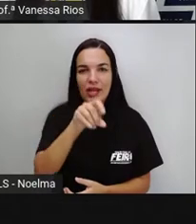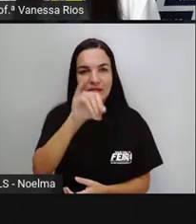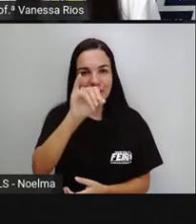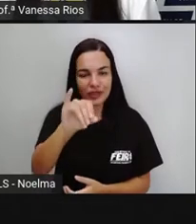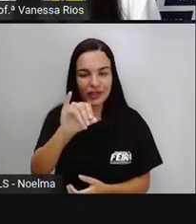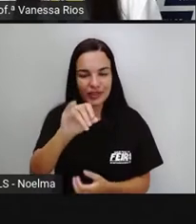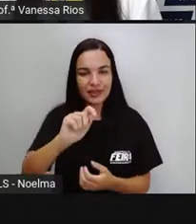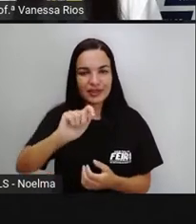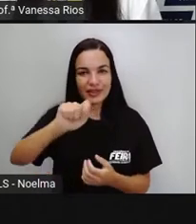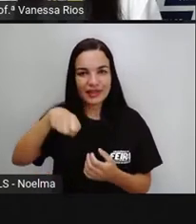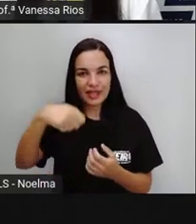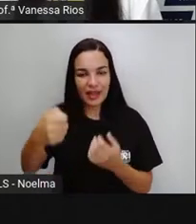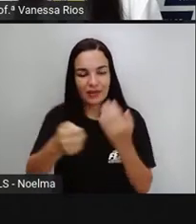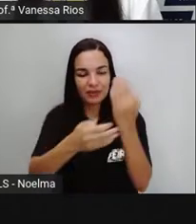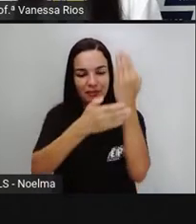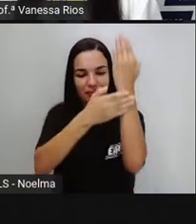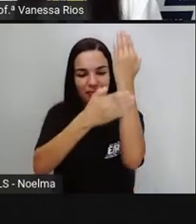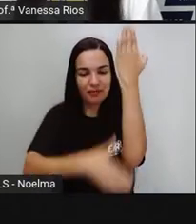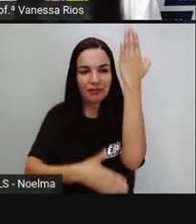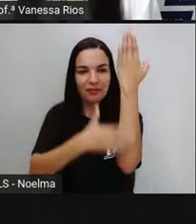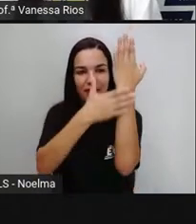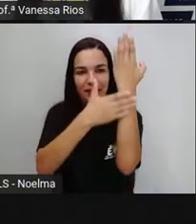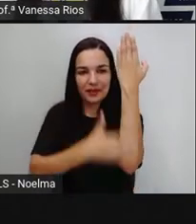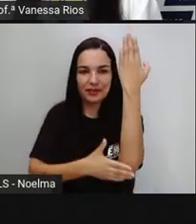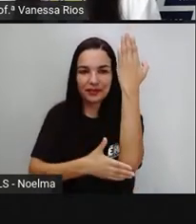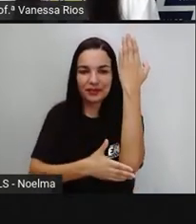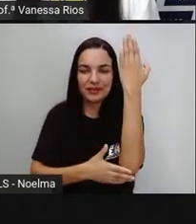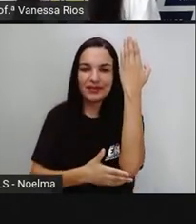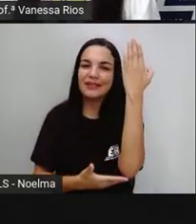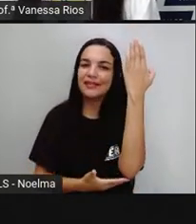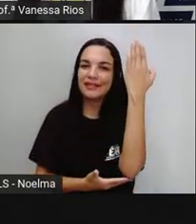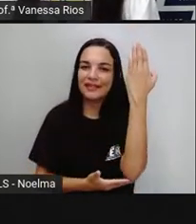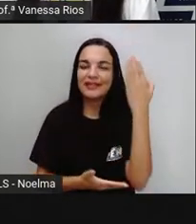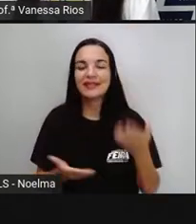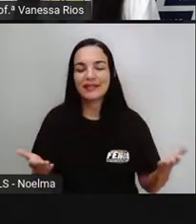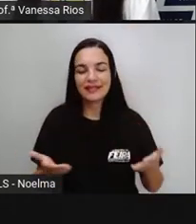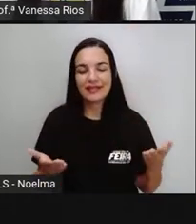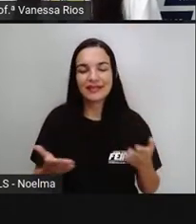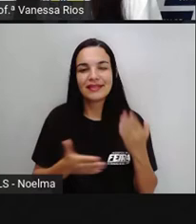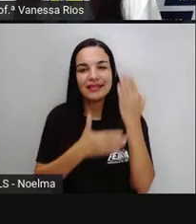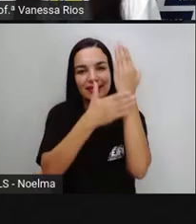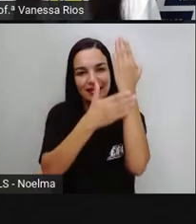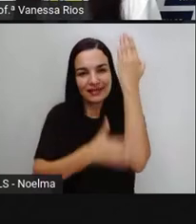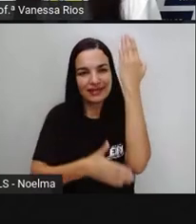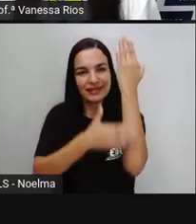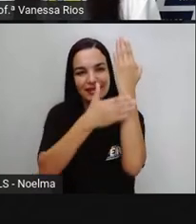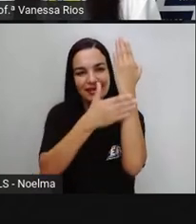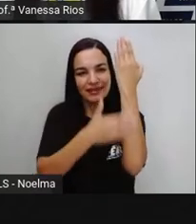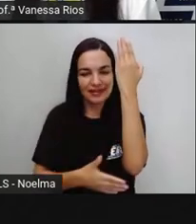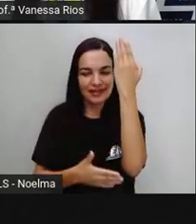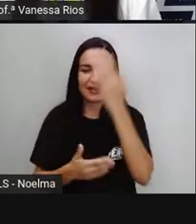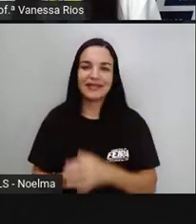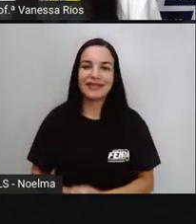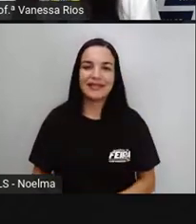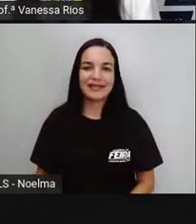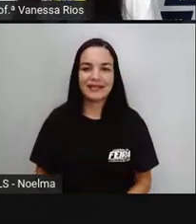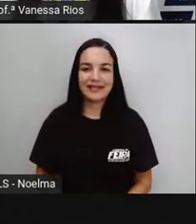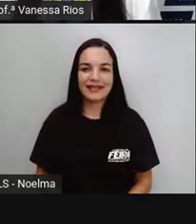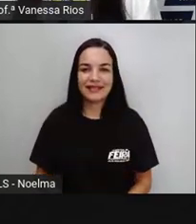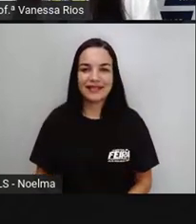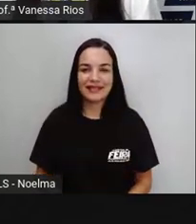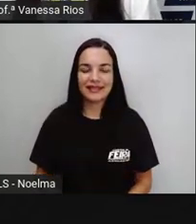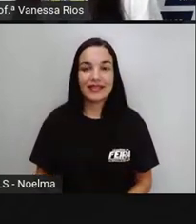sílaba tônica, certo? Então, a palavra aí de hoje é a palavra abacaxi,